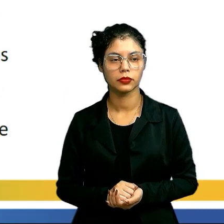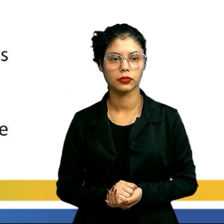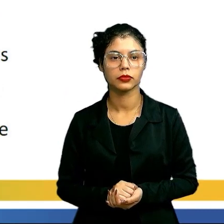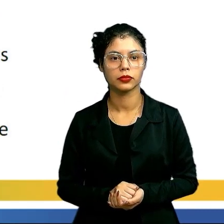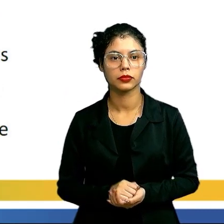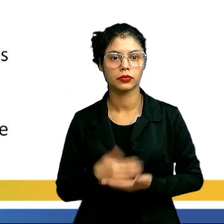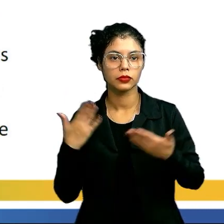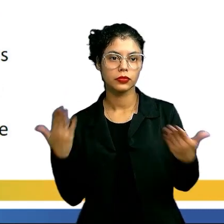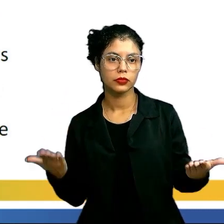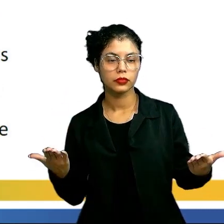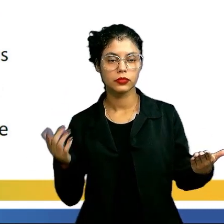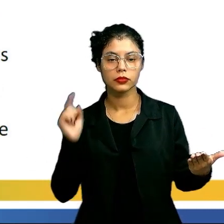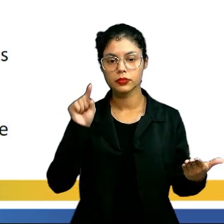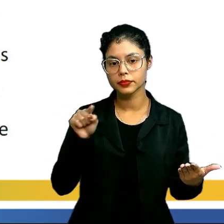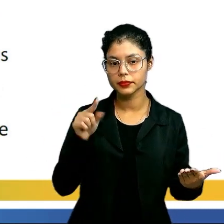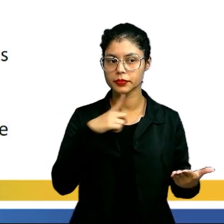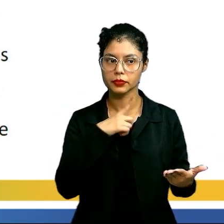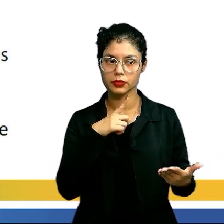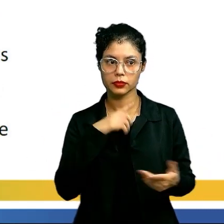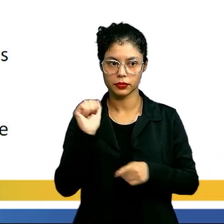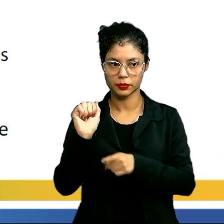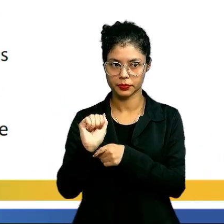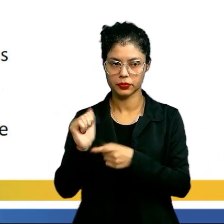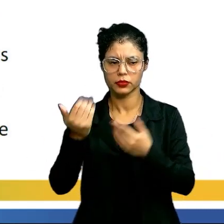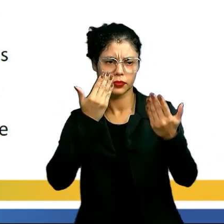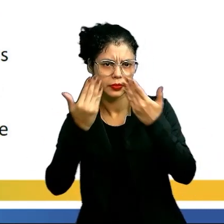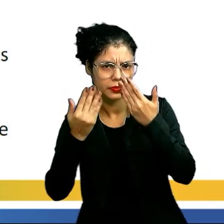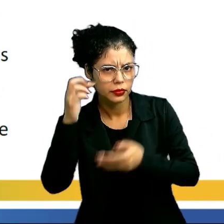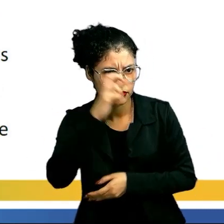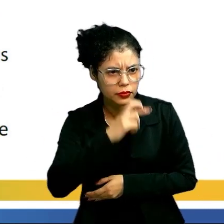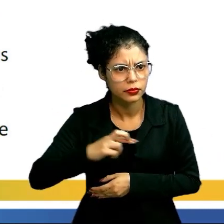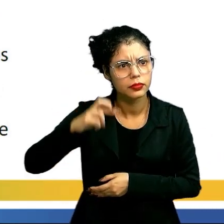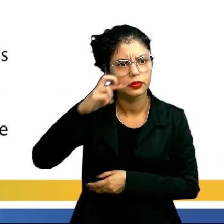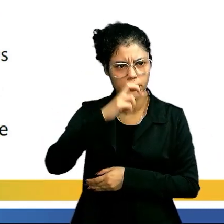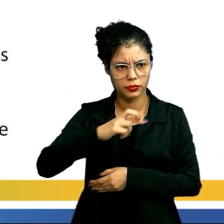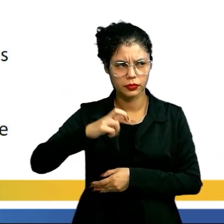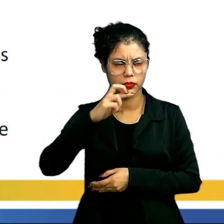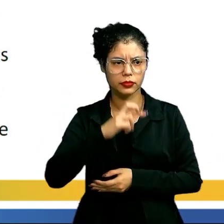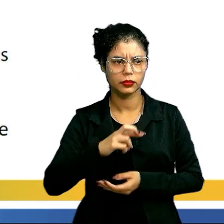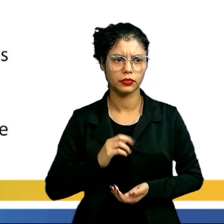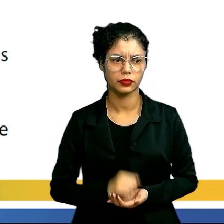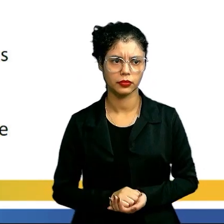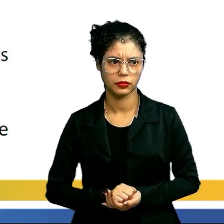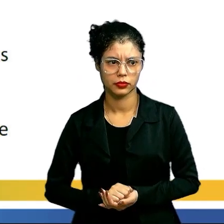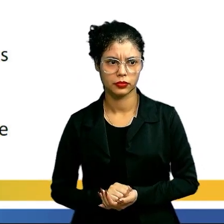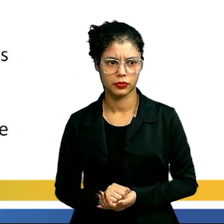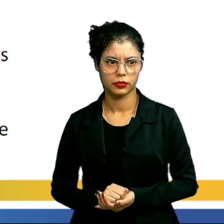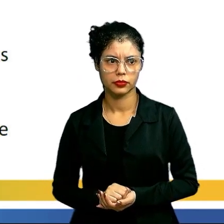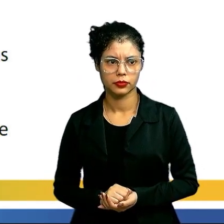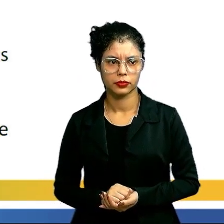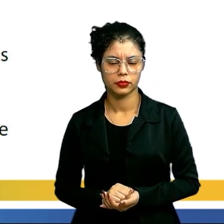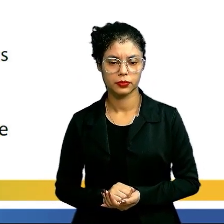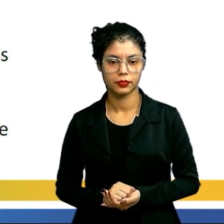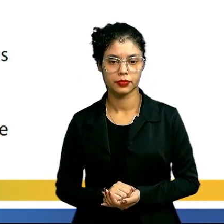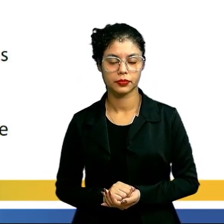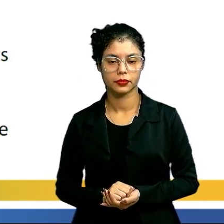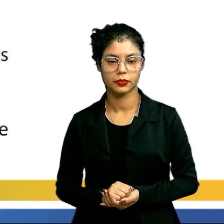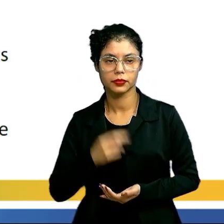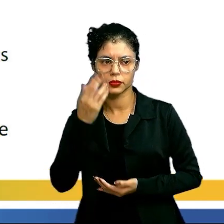Então, aí nós temos a letra A. Retoma argumentos da